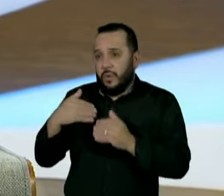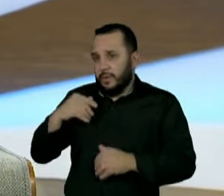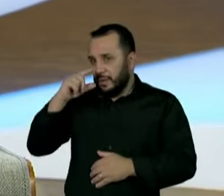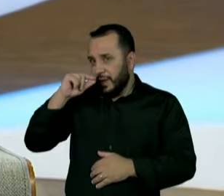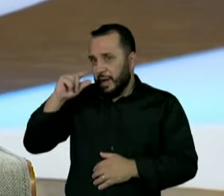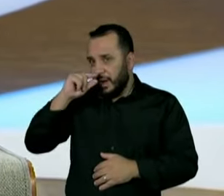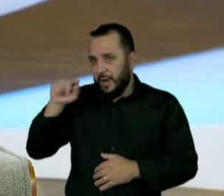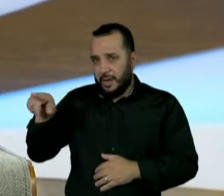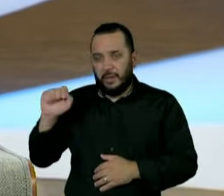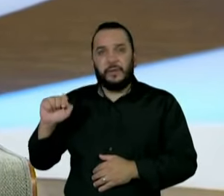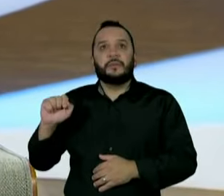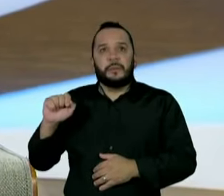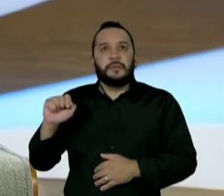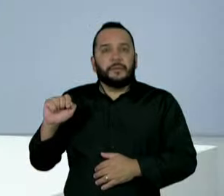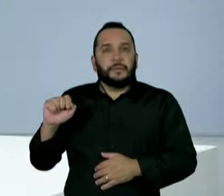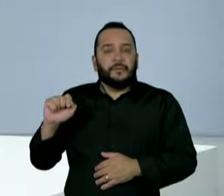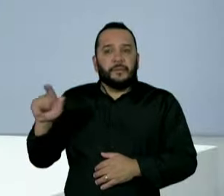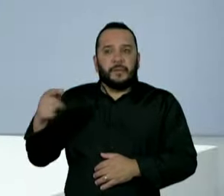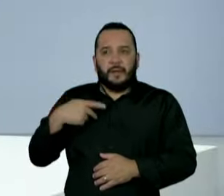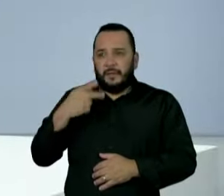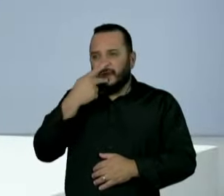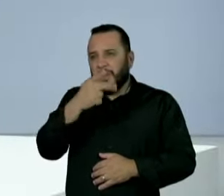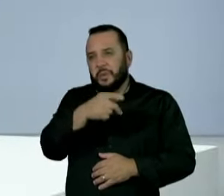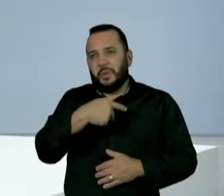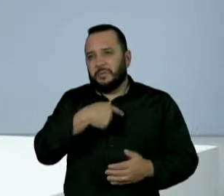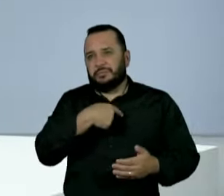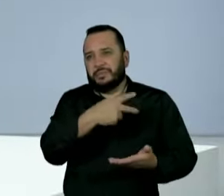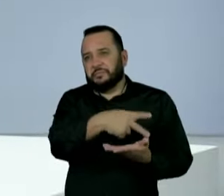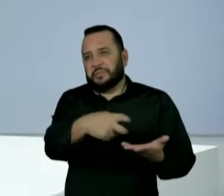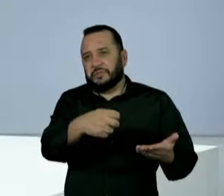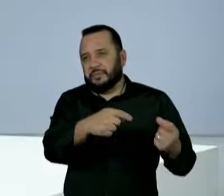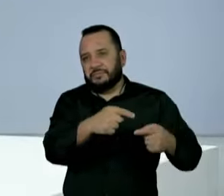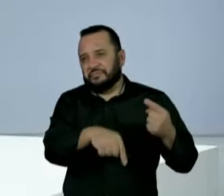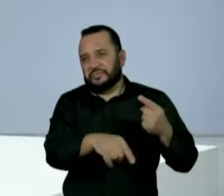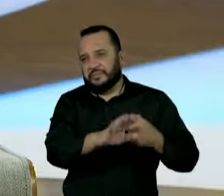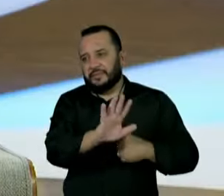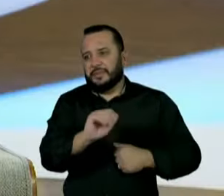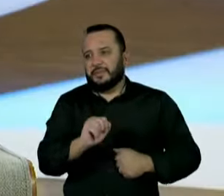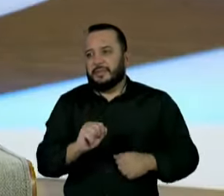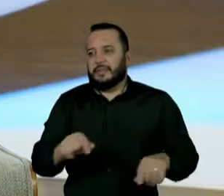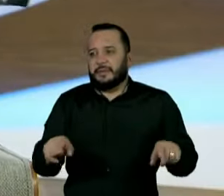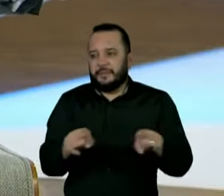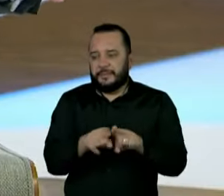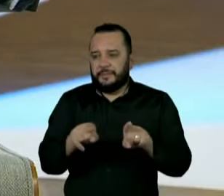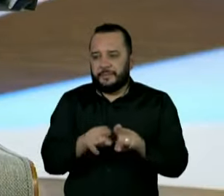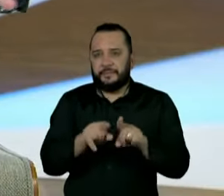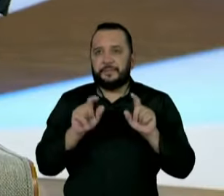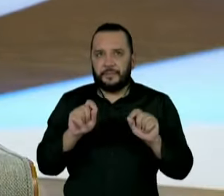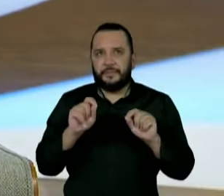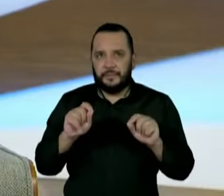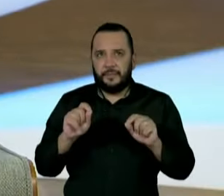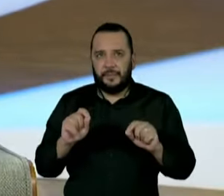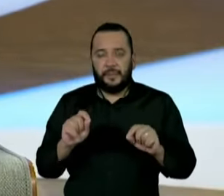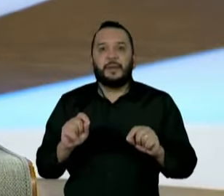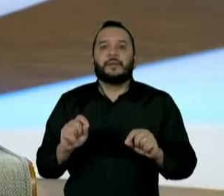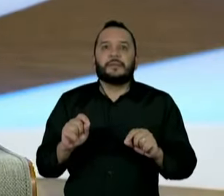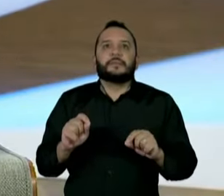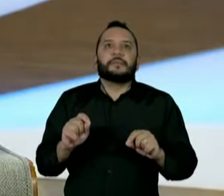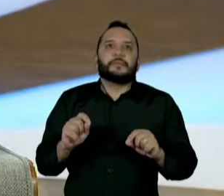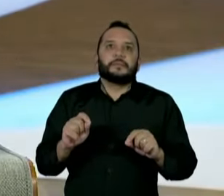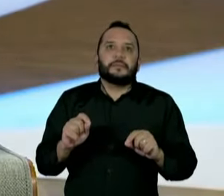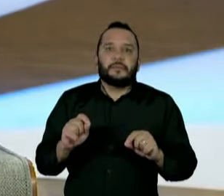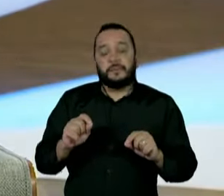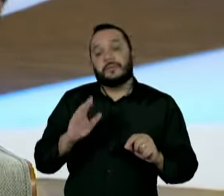ilegalidade, que ele próprio falou sobre isso. Mas, de qualquer maneira, a prática é que ela estava num